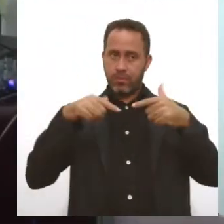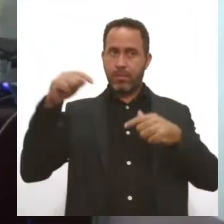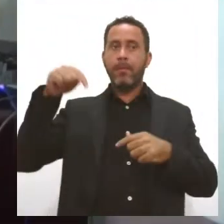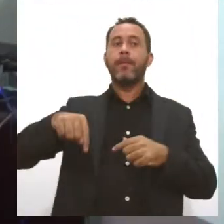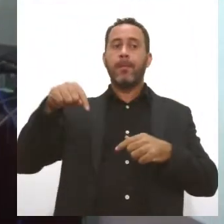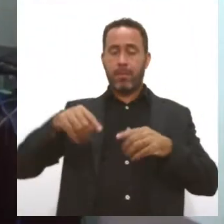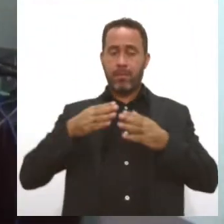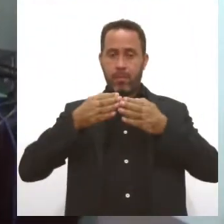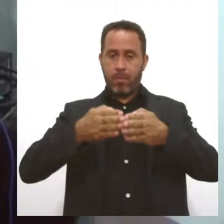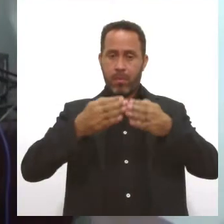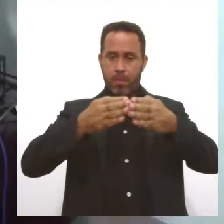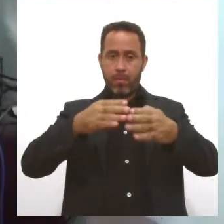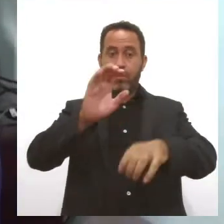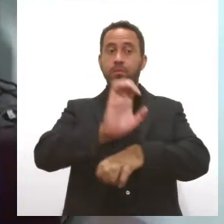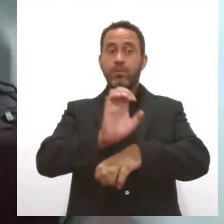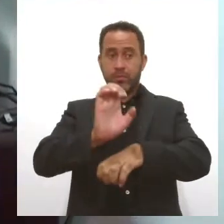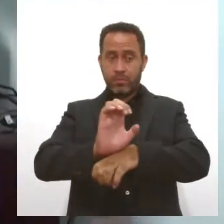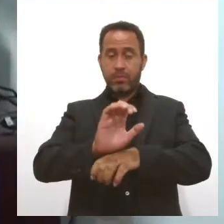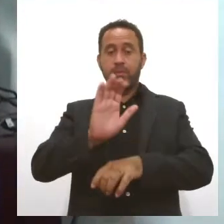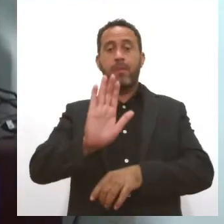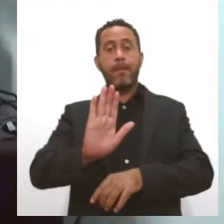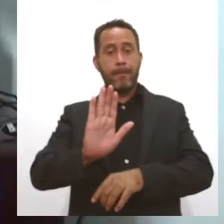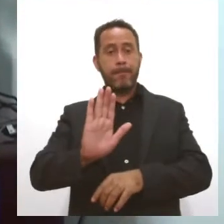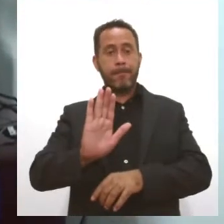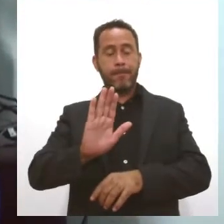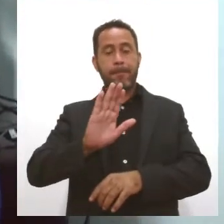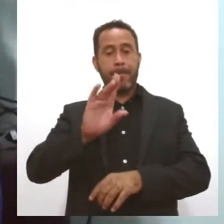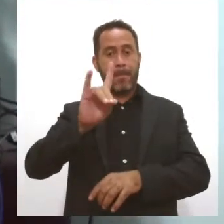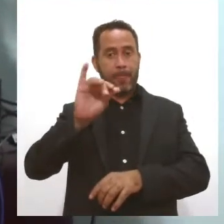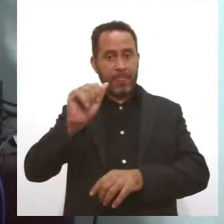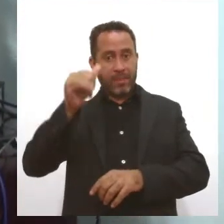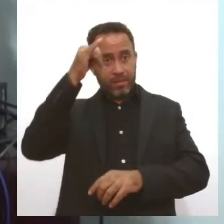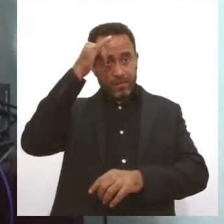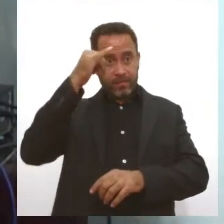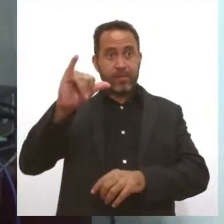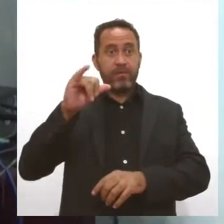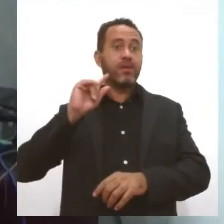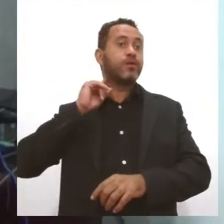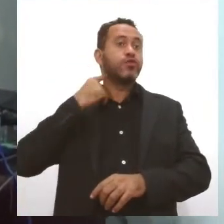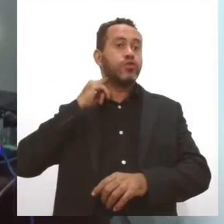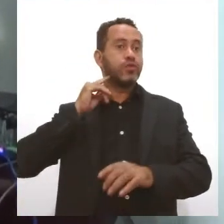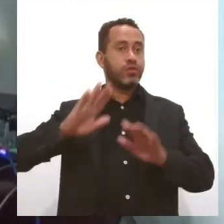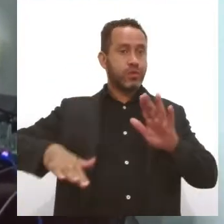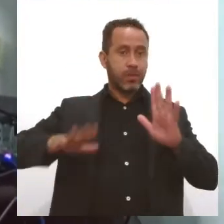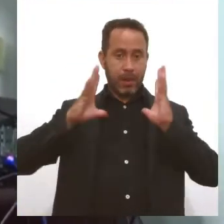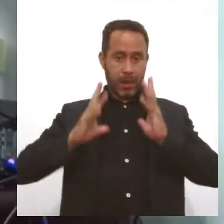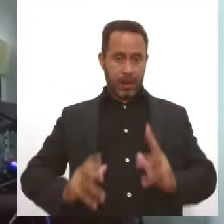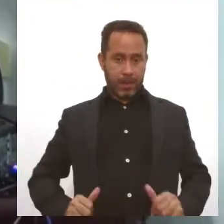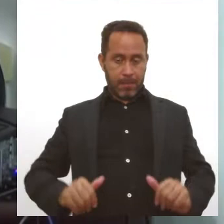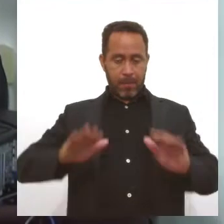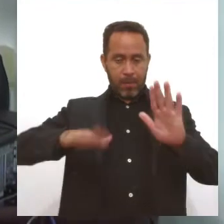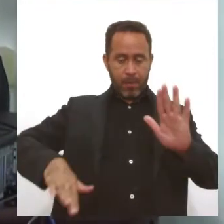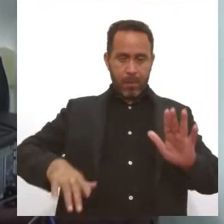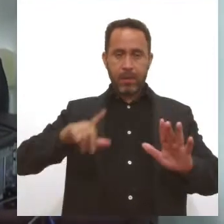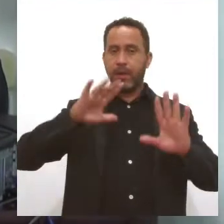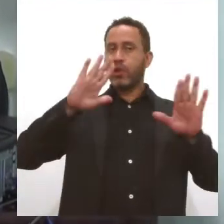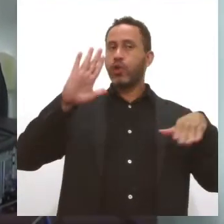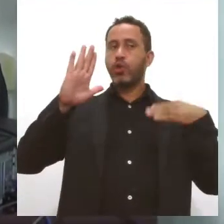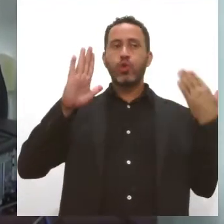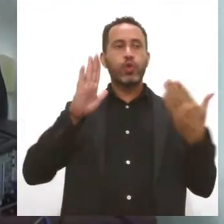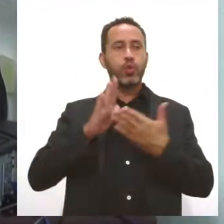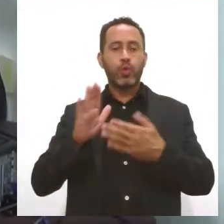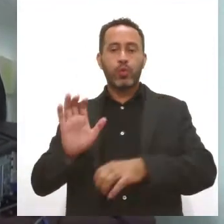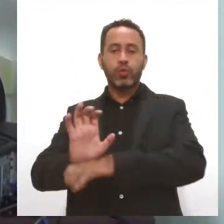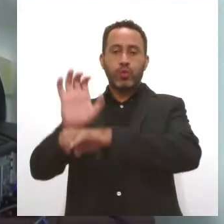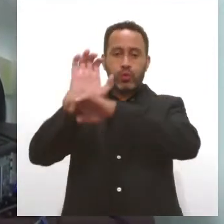no caso, no nosso Estado. Mas esse dia de combate à limpeza do mar, ele ocorre em todos os Estados